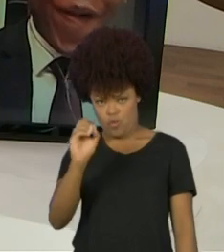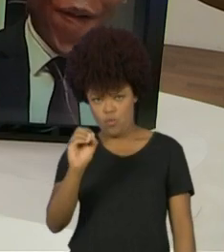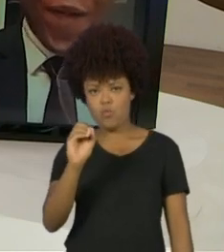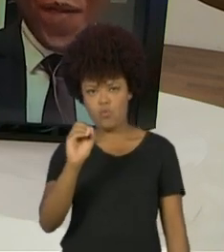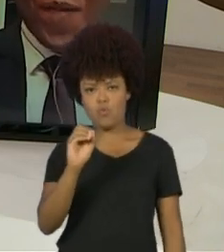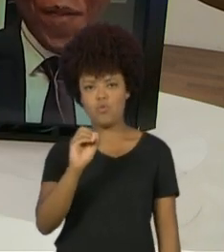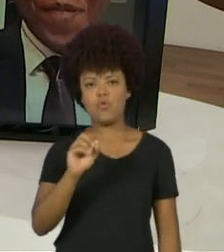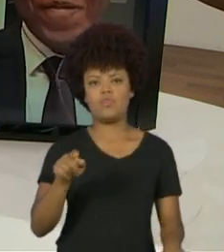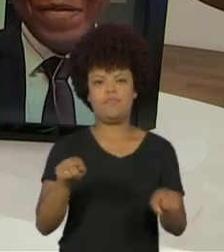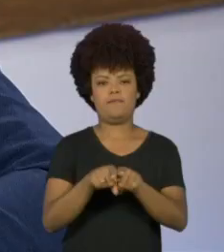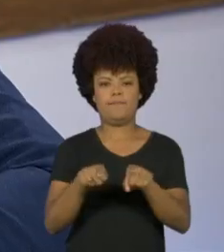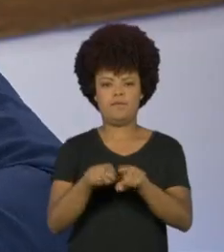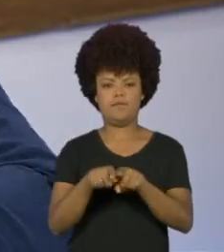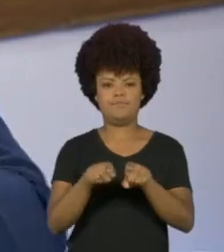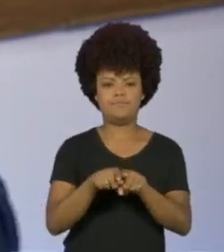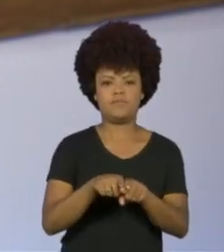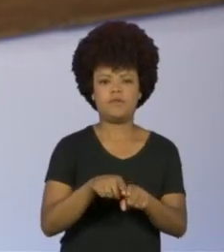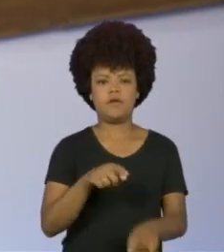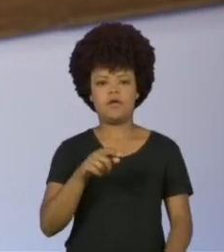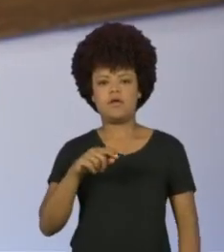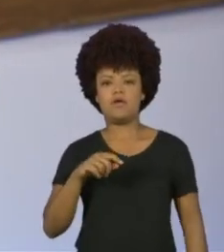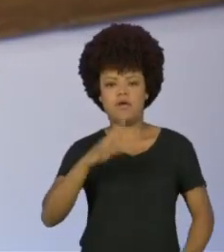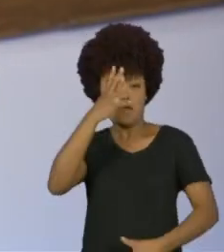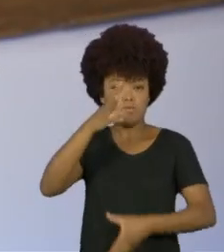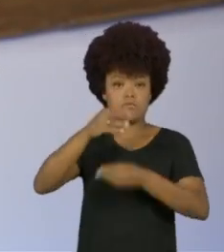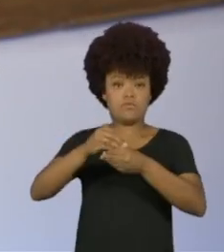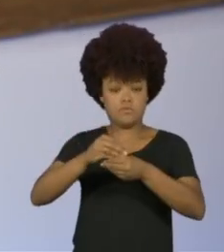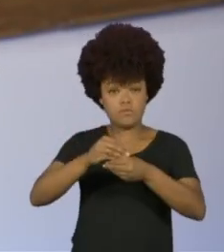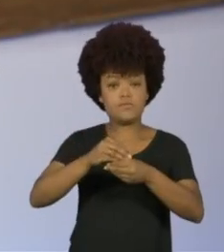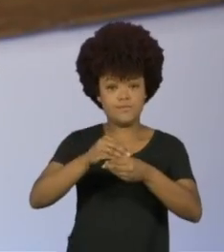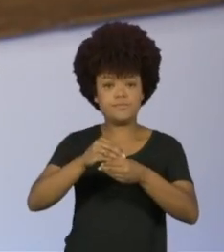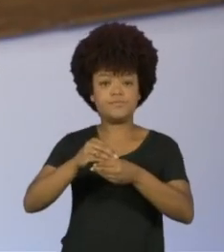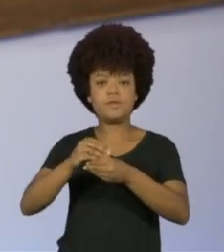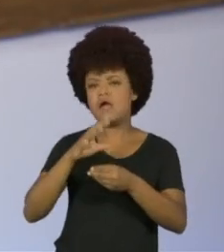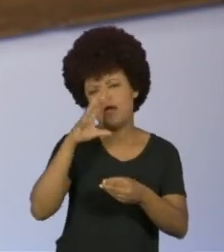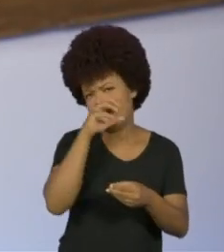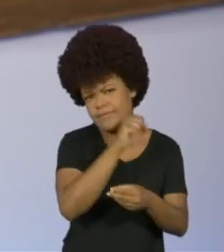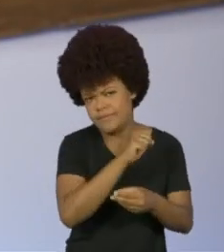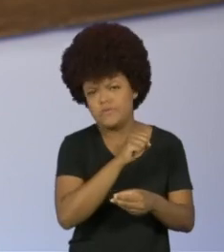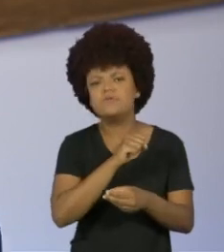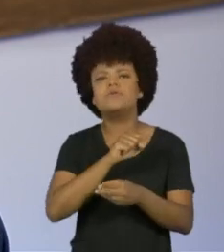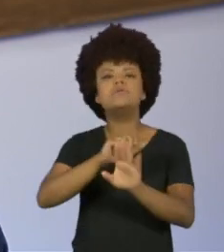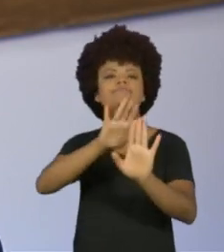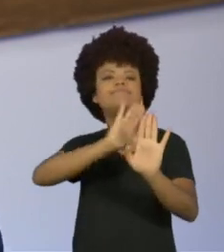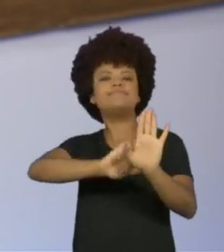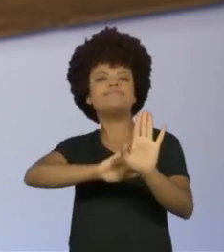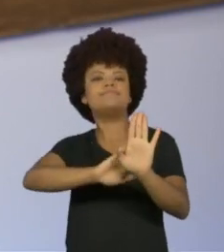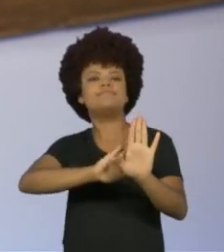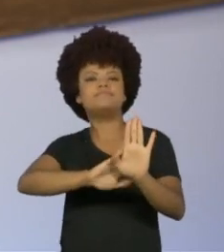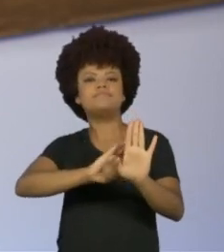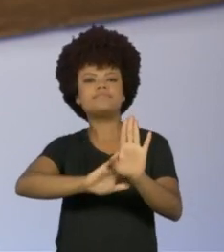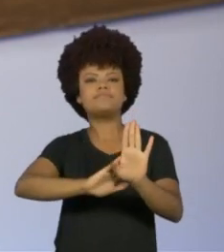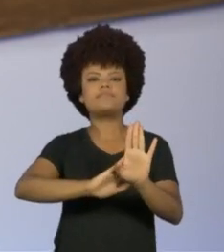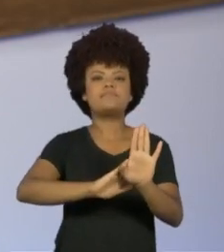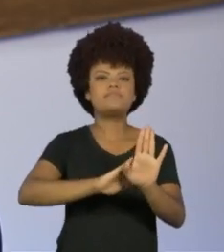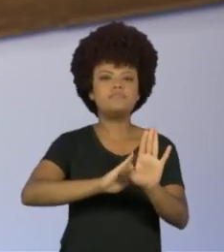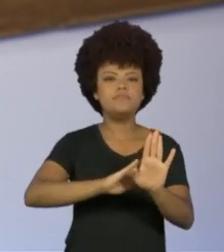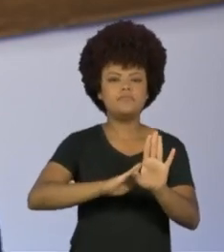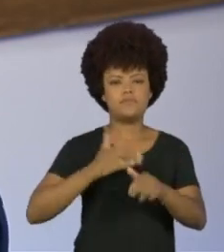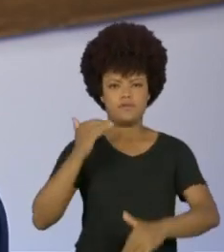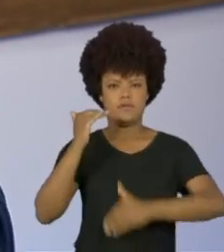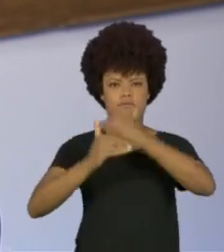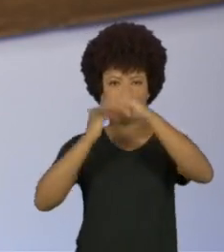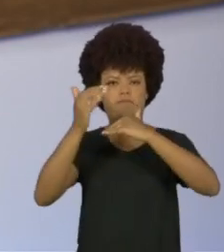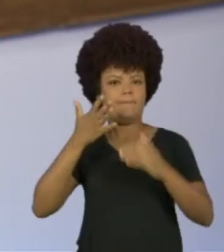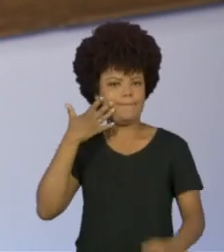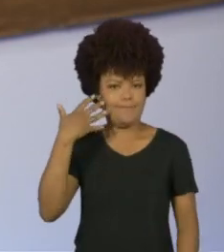só para complementar e aí também no campo, no papel da esquerda, especialmente de campos de progressistas brancos, a gente tem um dado importante